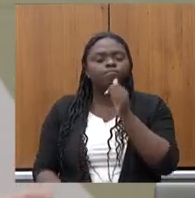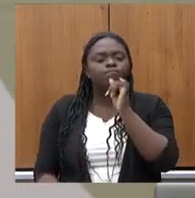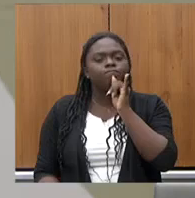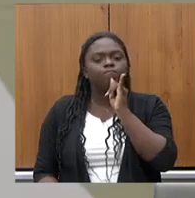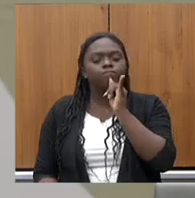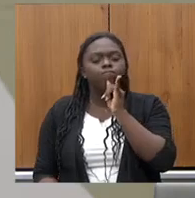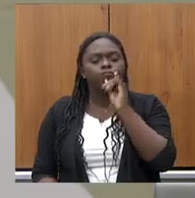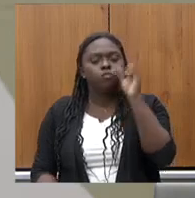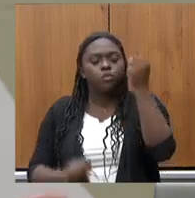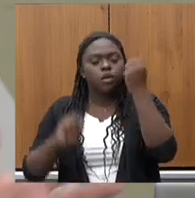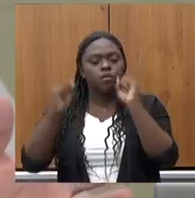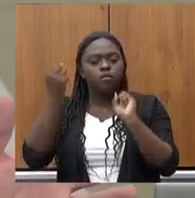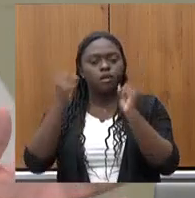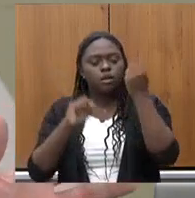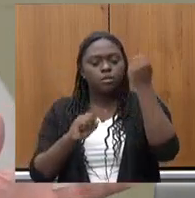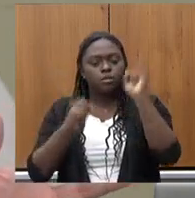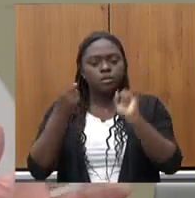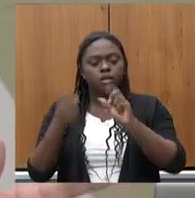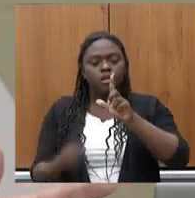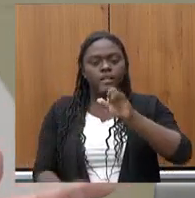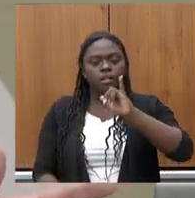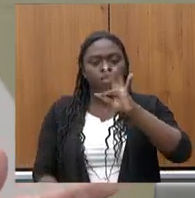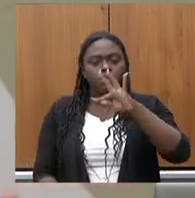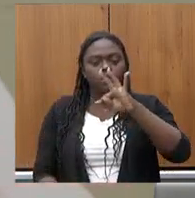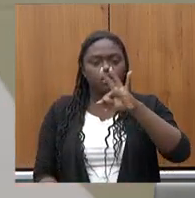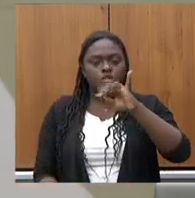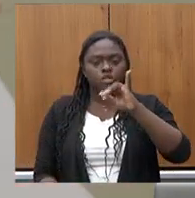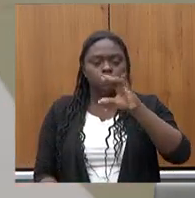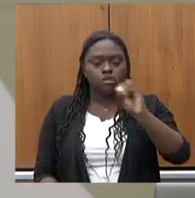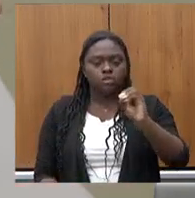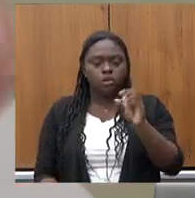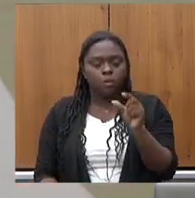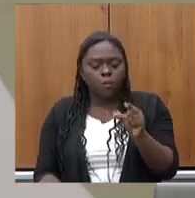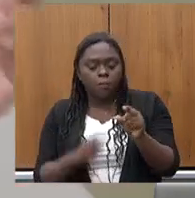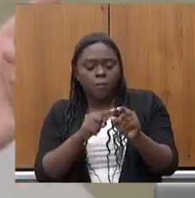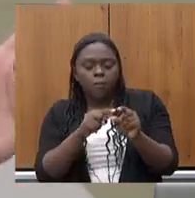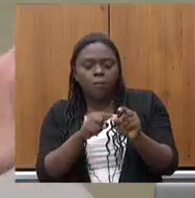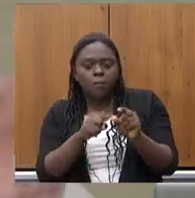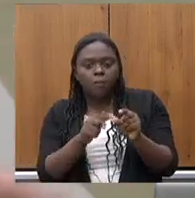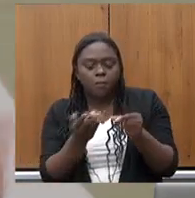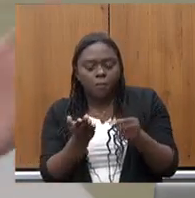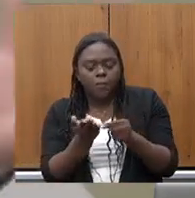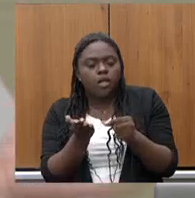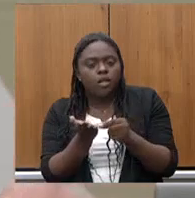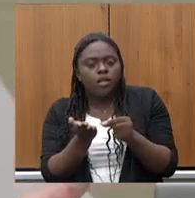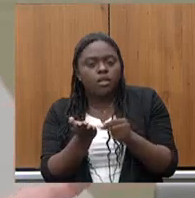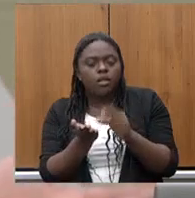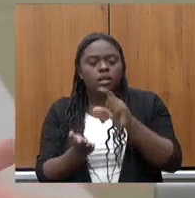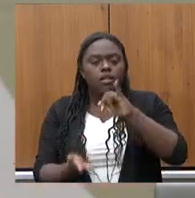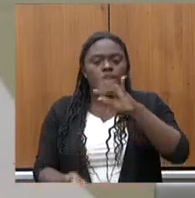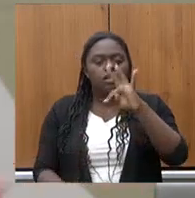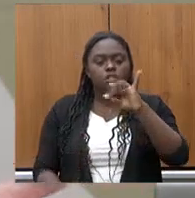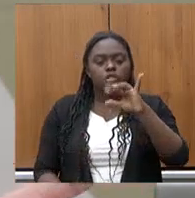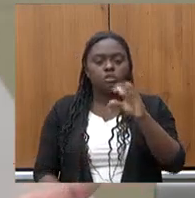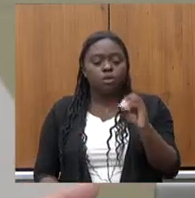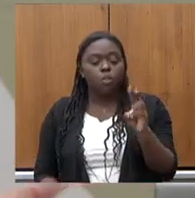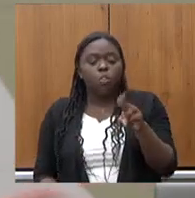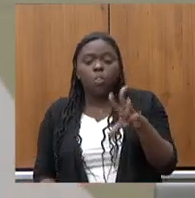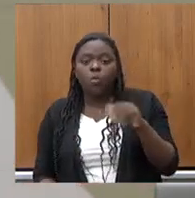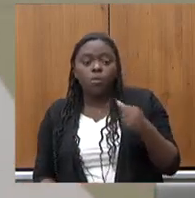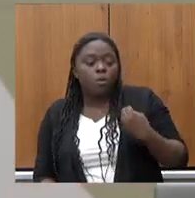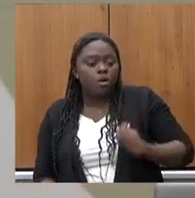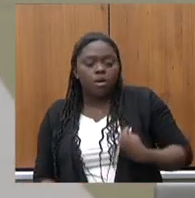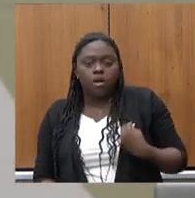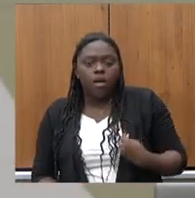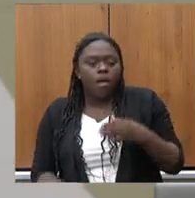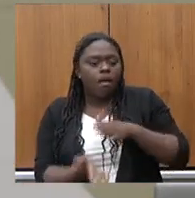fábrica de bateria de lítio que nunca funcionou patentes vencidas gastou-se 500 milhões de reais e essa empresa